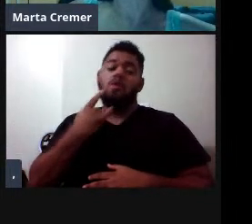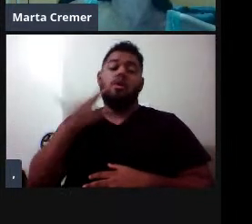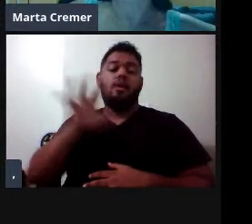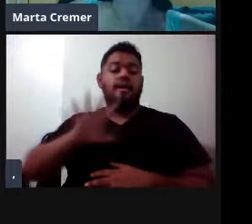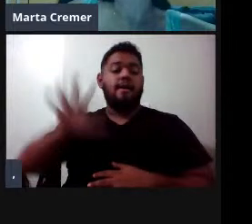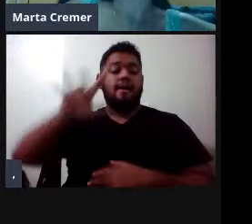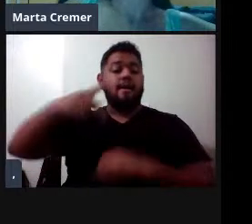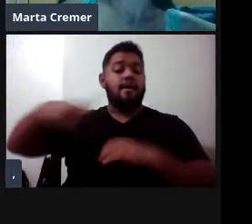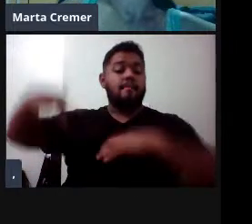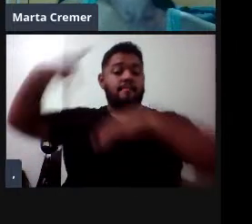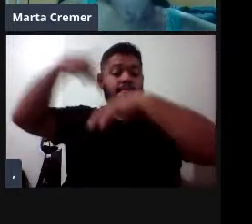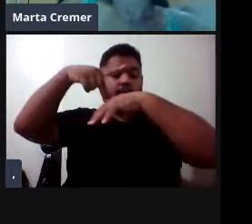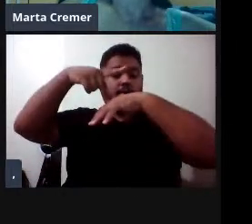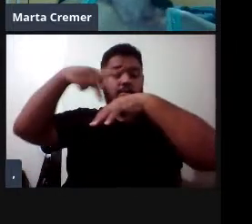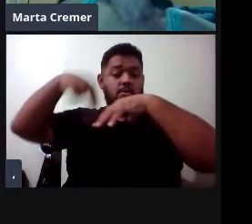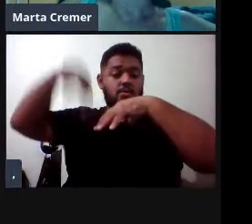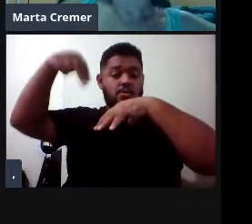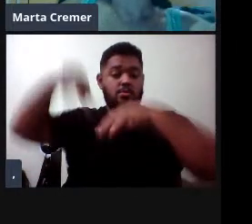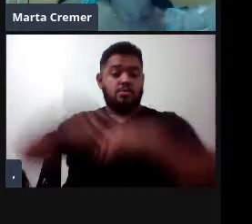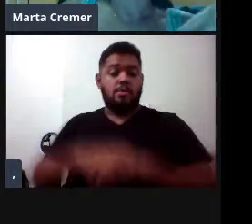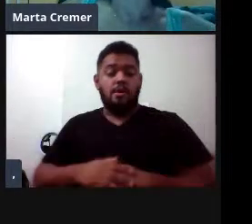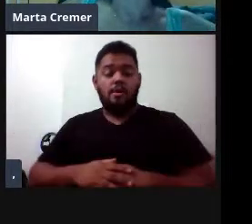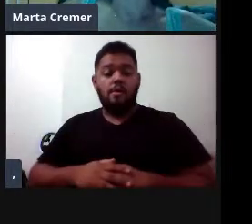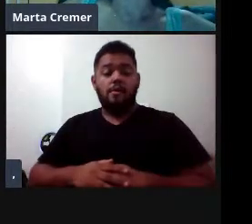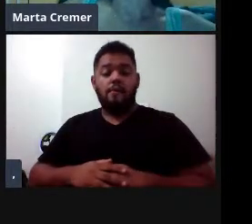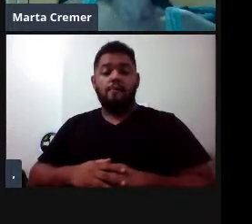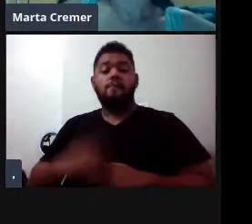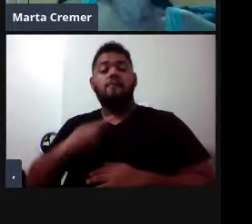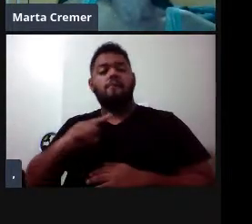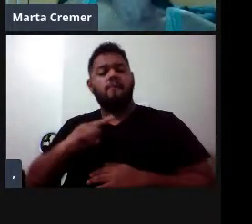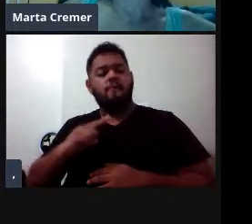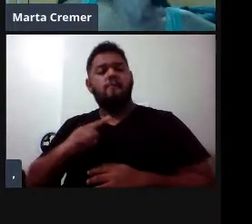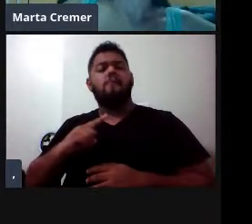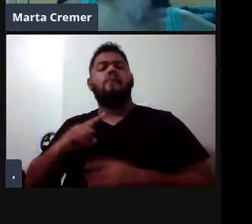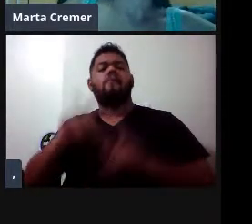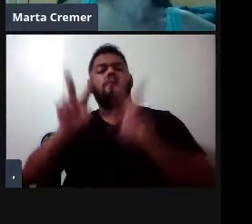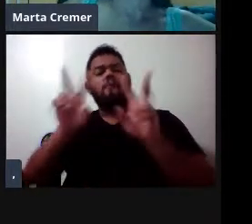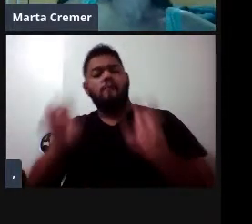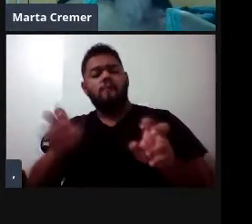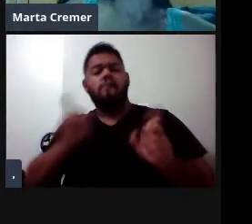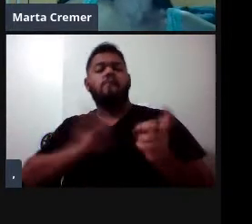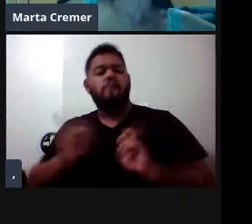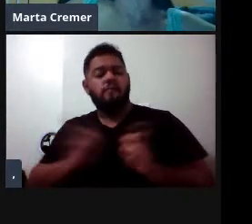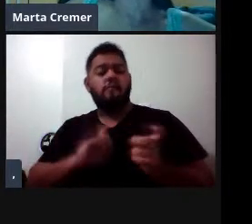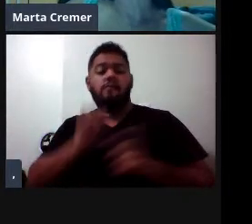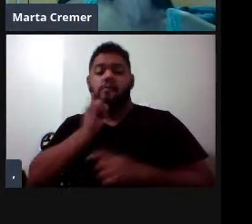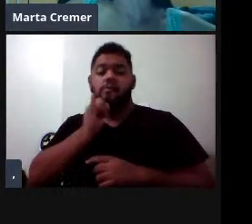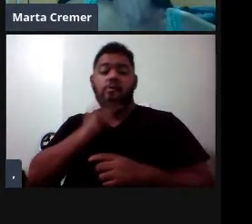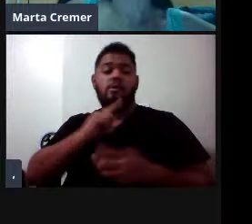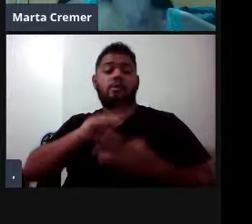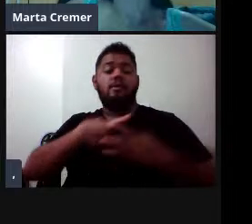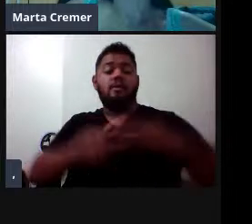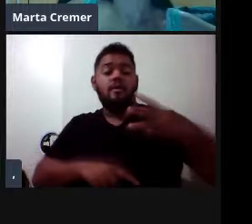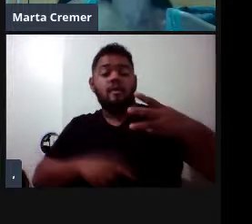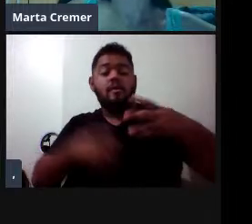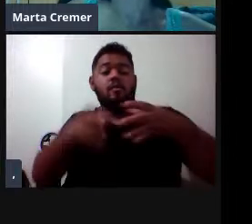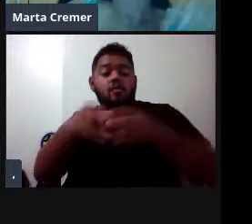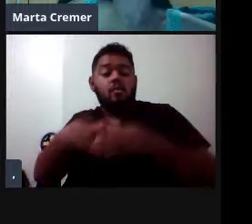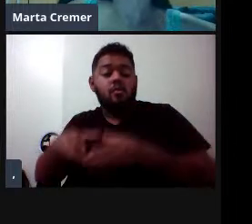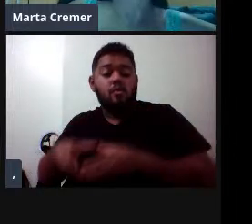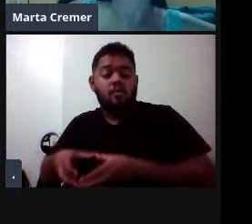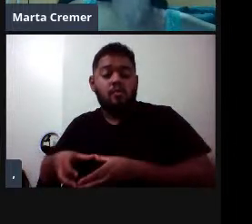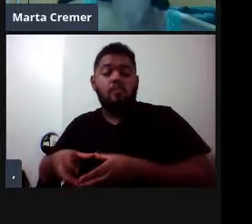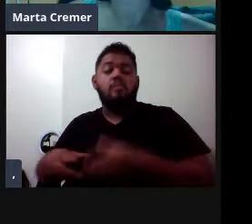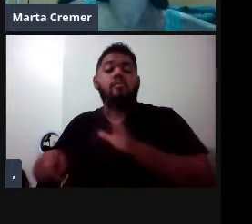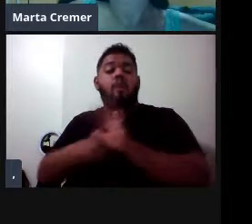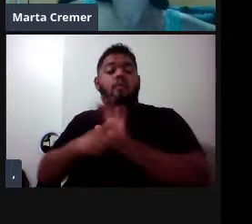hemisfério norte, há toda uma discussão sobre subespécies, né, tem cerca de três ou quatro subespécies já descritas,